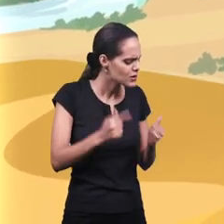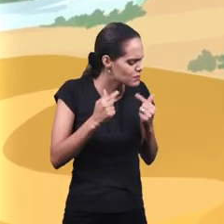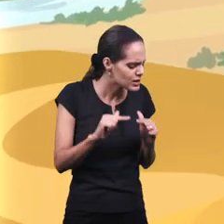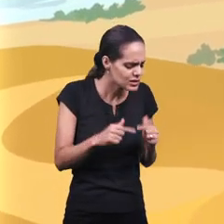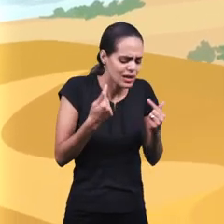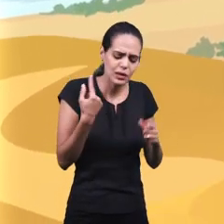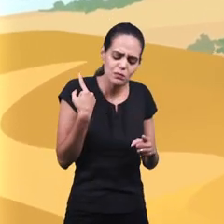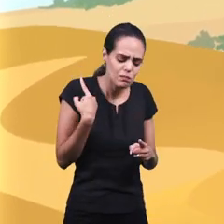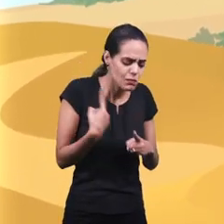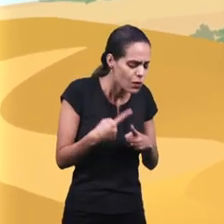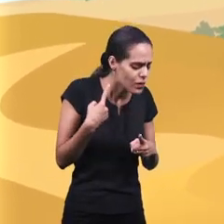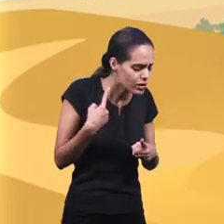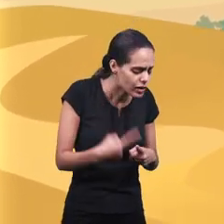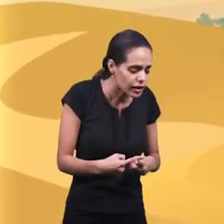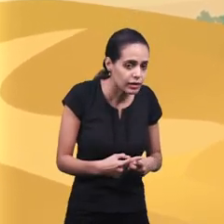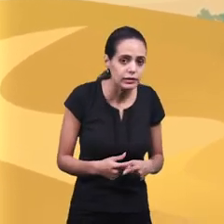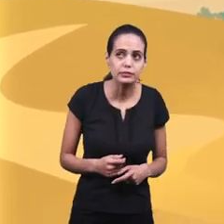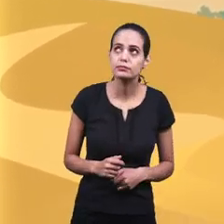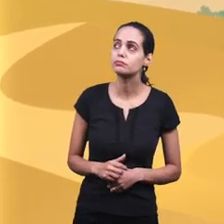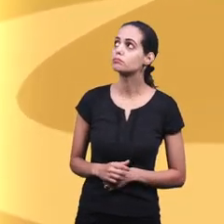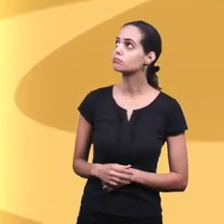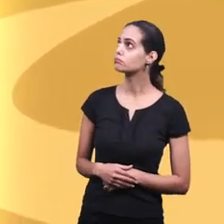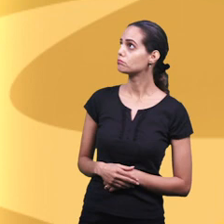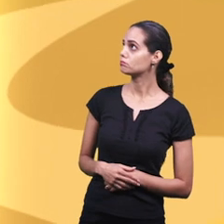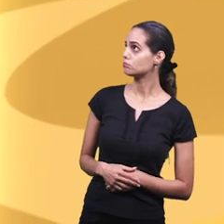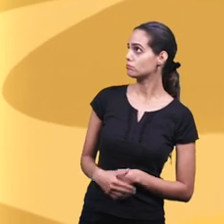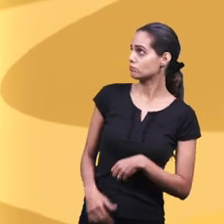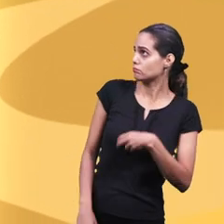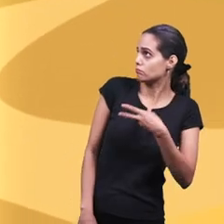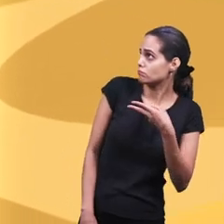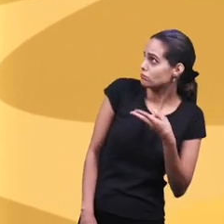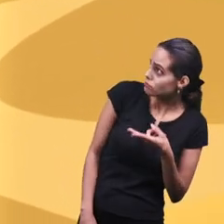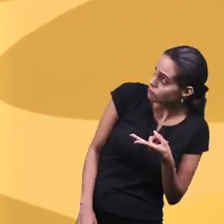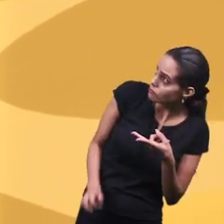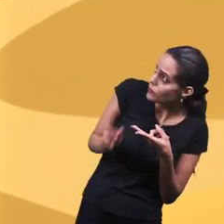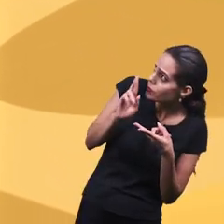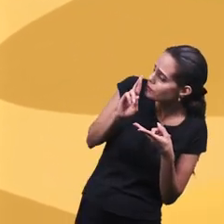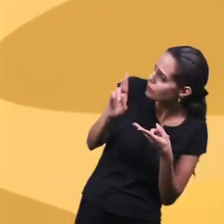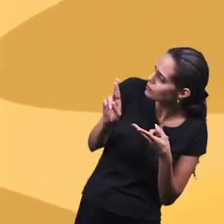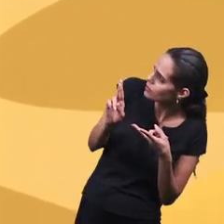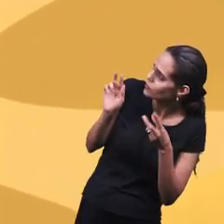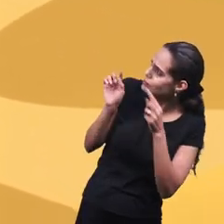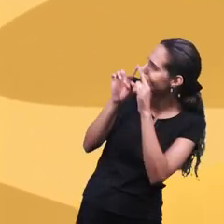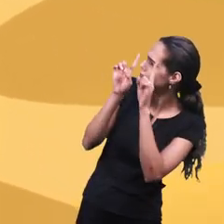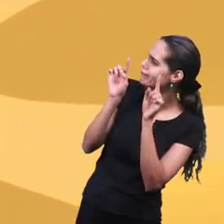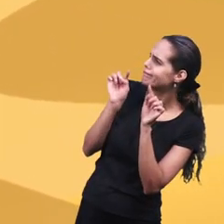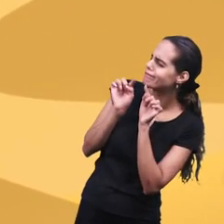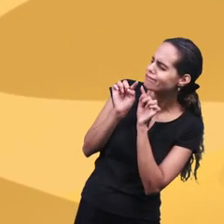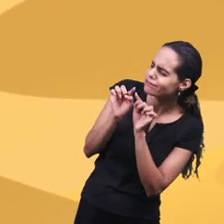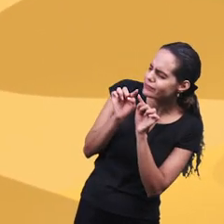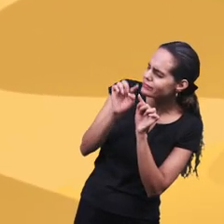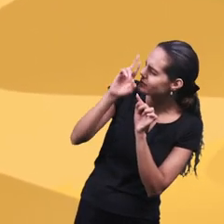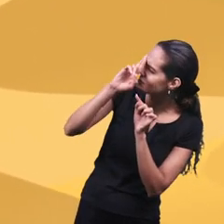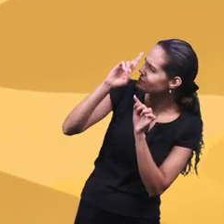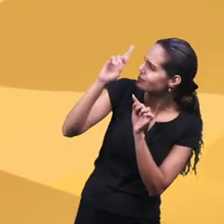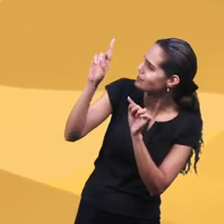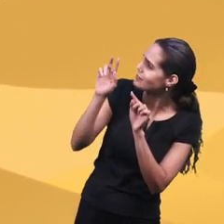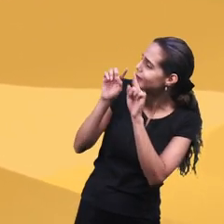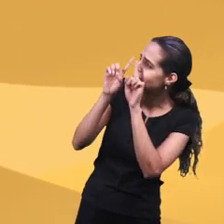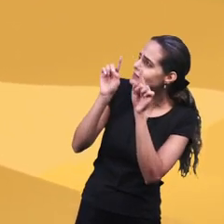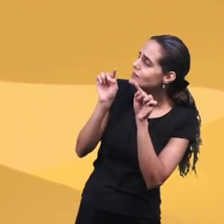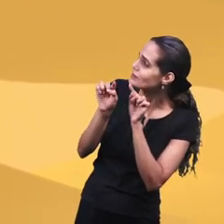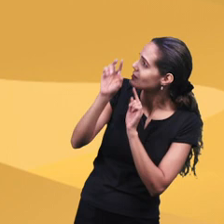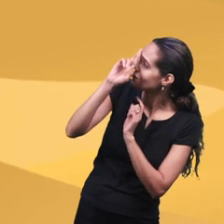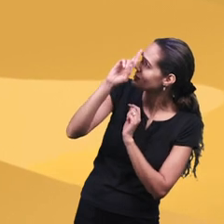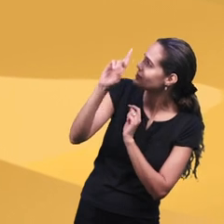perseguis Ele caído respondeu Quem é Senhor,